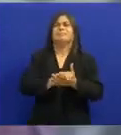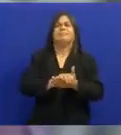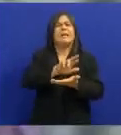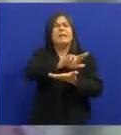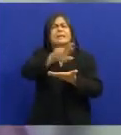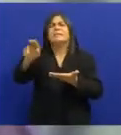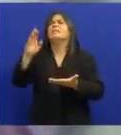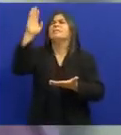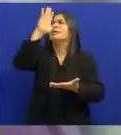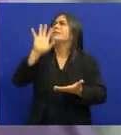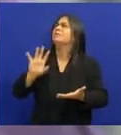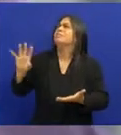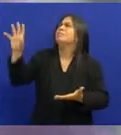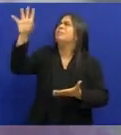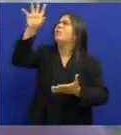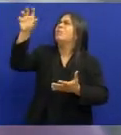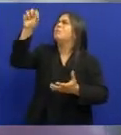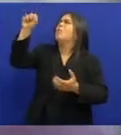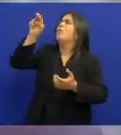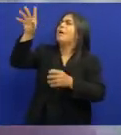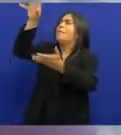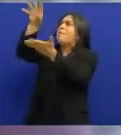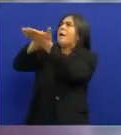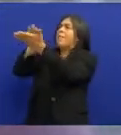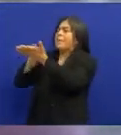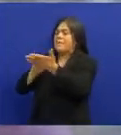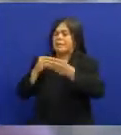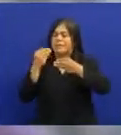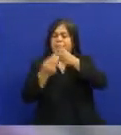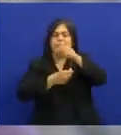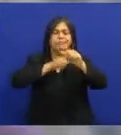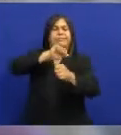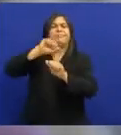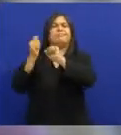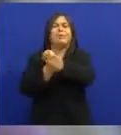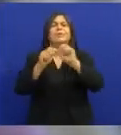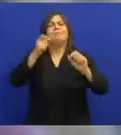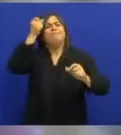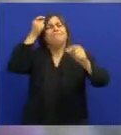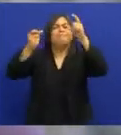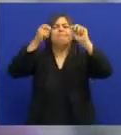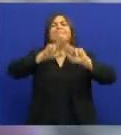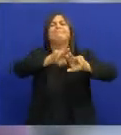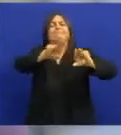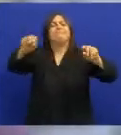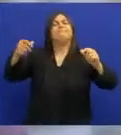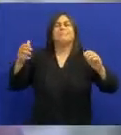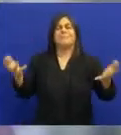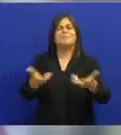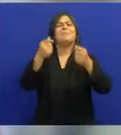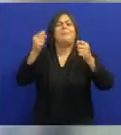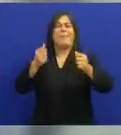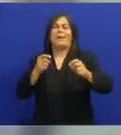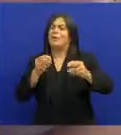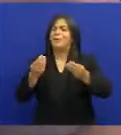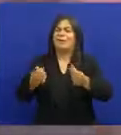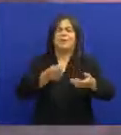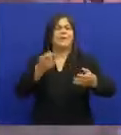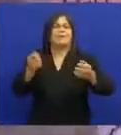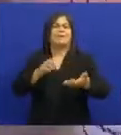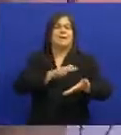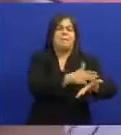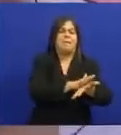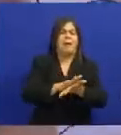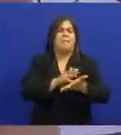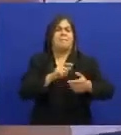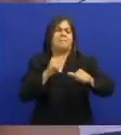cultura de vários lugares no Brasil Copiou e fez suas versões Criando e modificando o